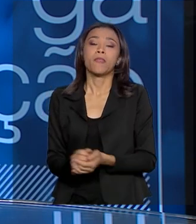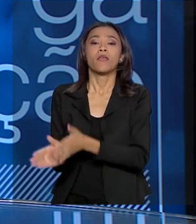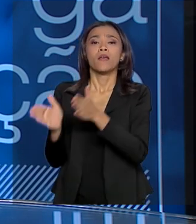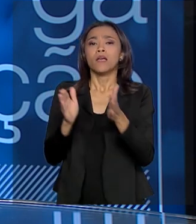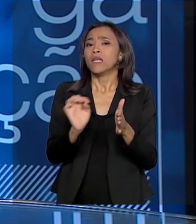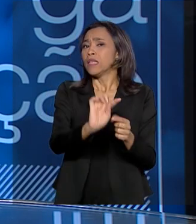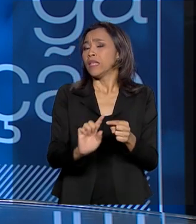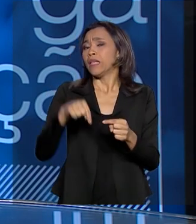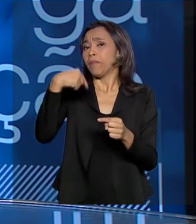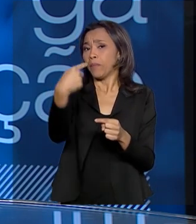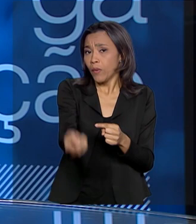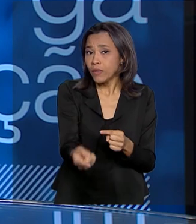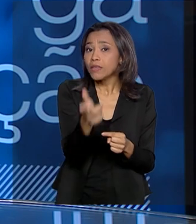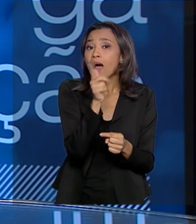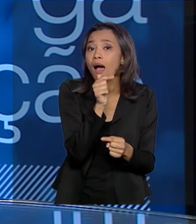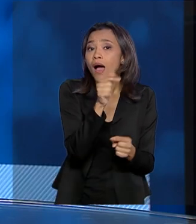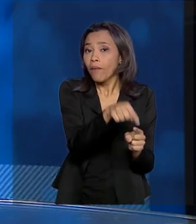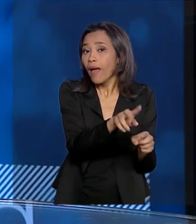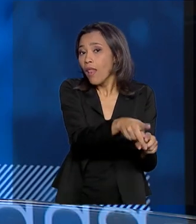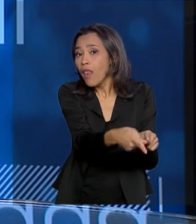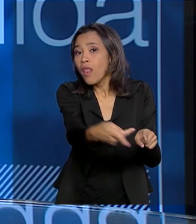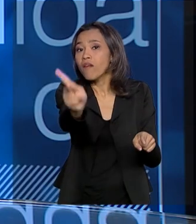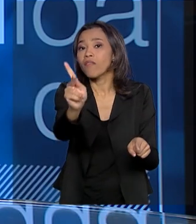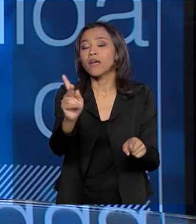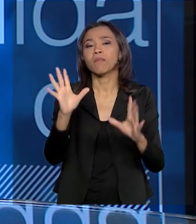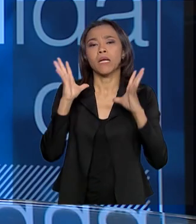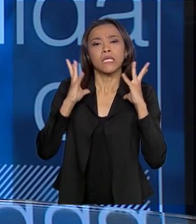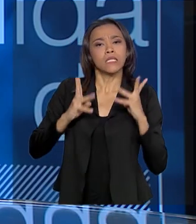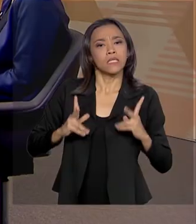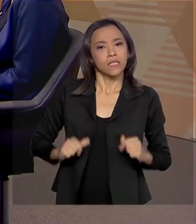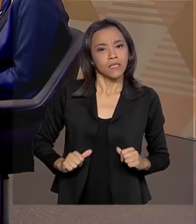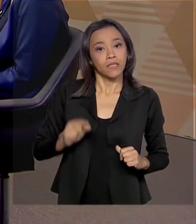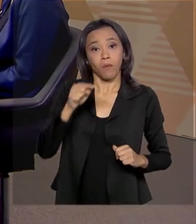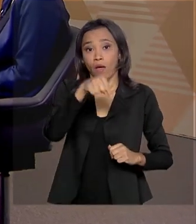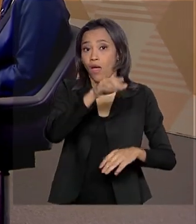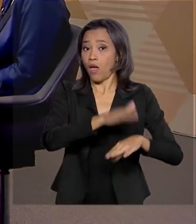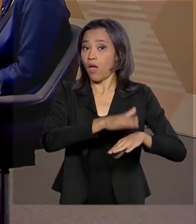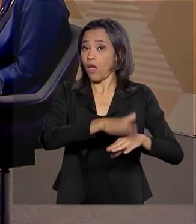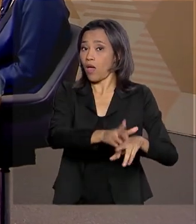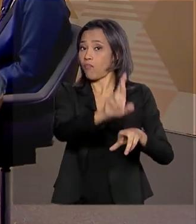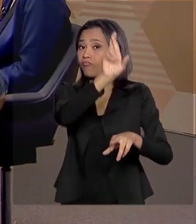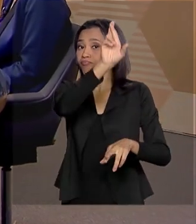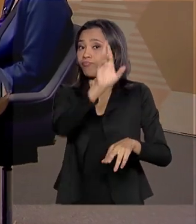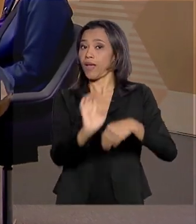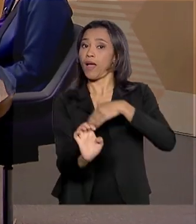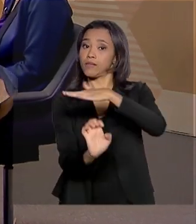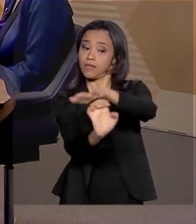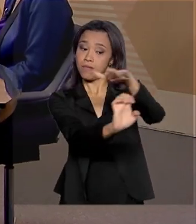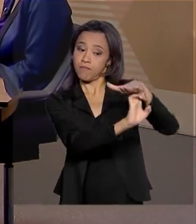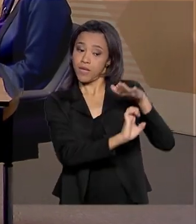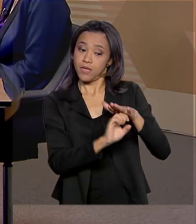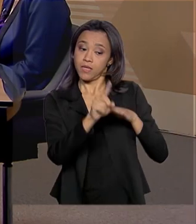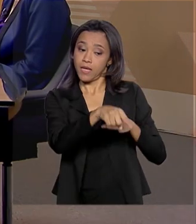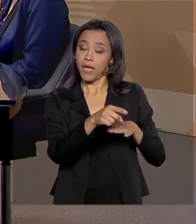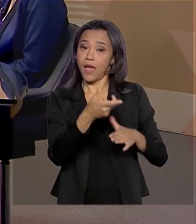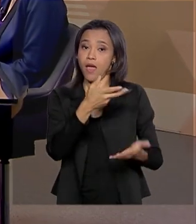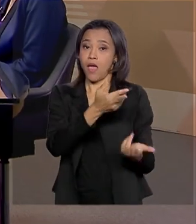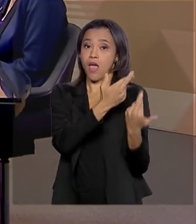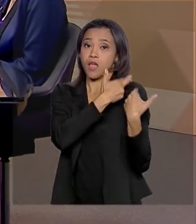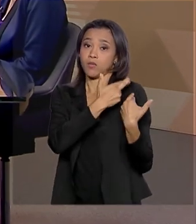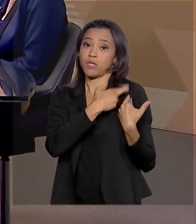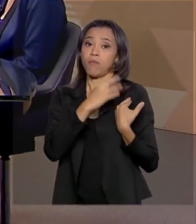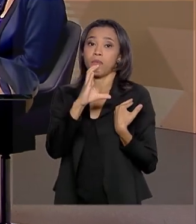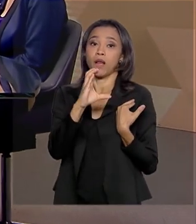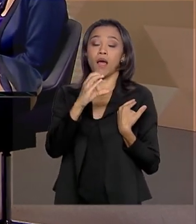Posteriormente a esse processo, a água é levada para tratamento. Então, são as companhias que têm a responsabilidade aí pela conta de água, pela tarifa da